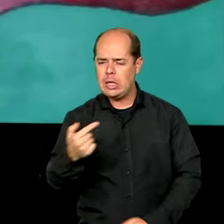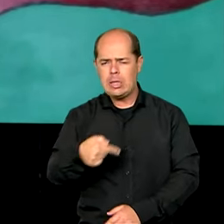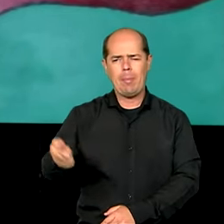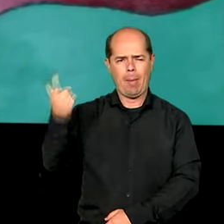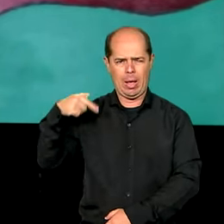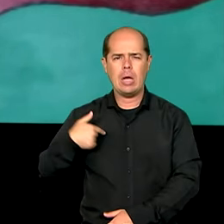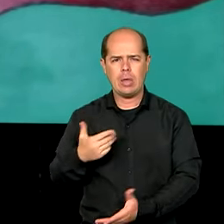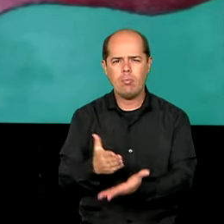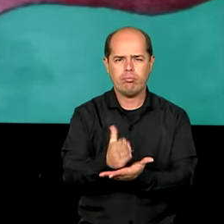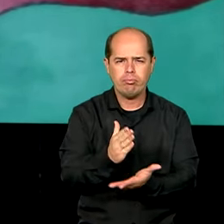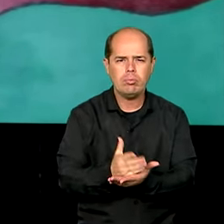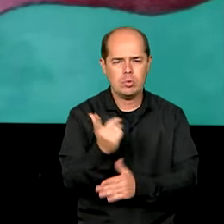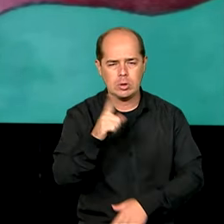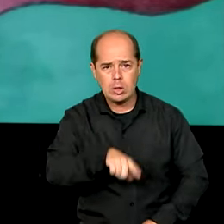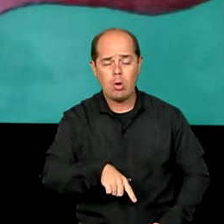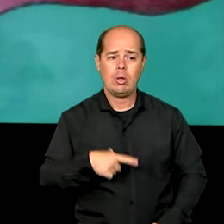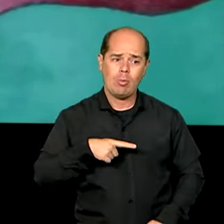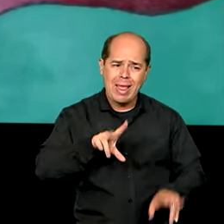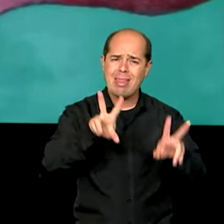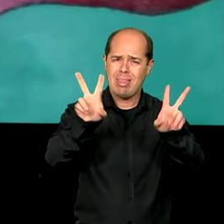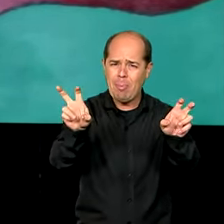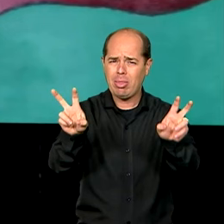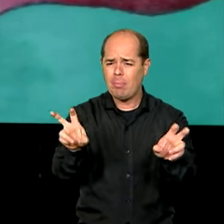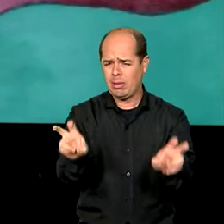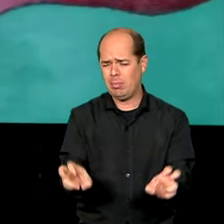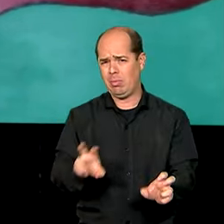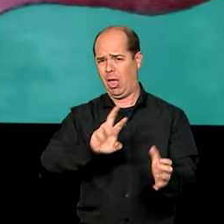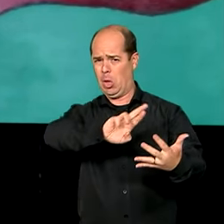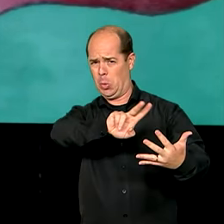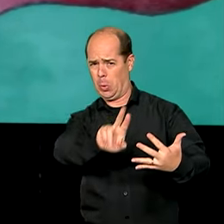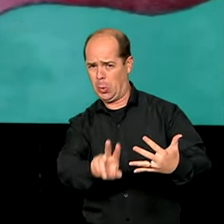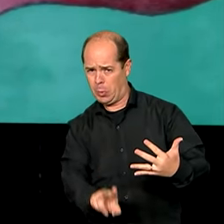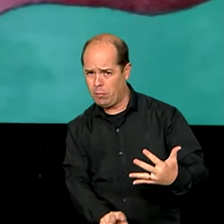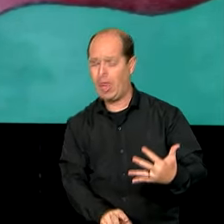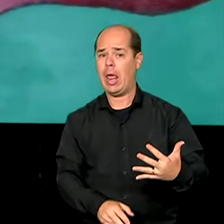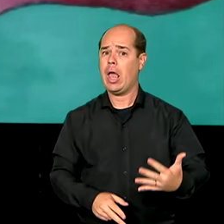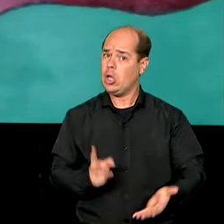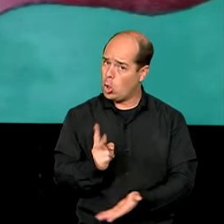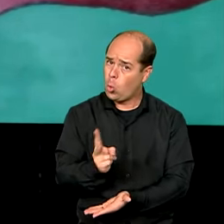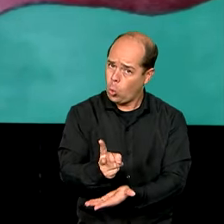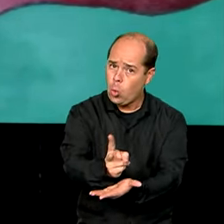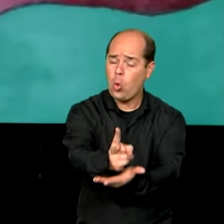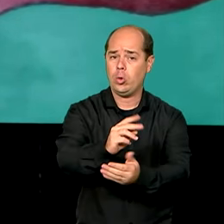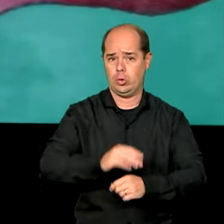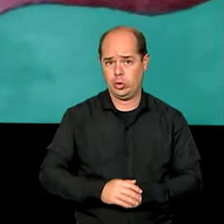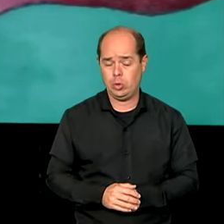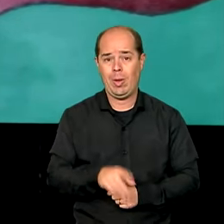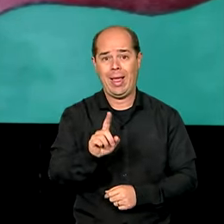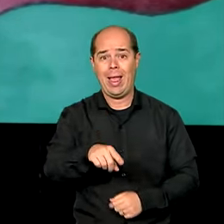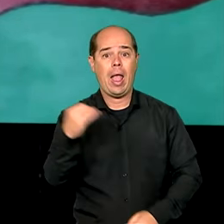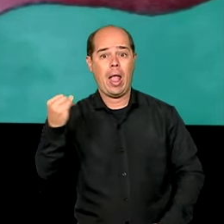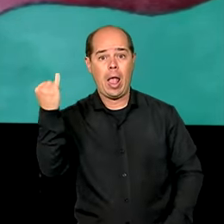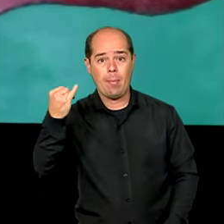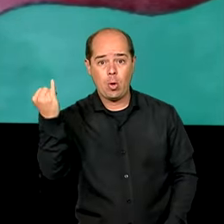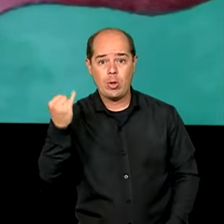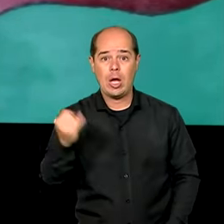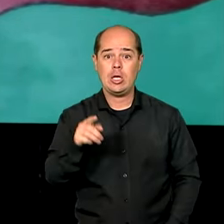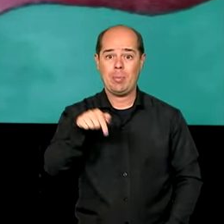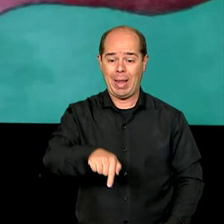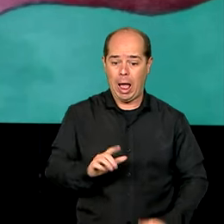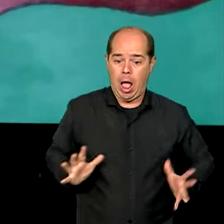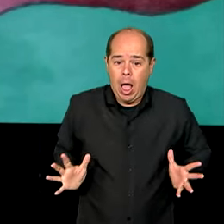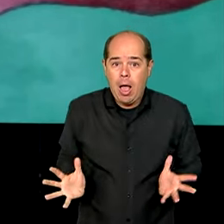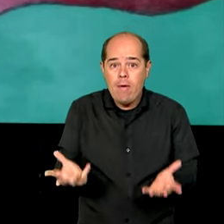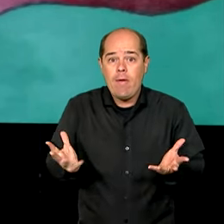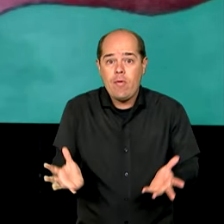investimento, mas tem temas que a gente precisa continuar progredindo para barateamento do crédito. São temas que vão ser importantes, que ajudam a ativar